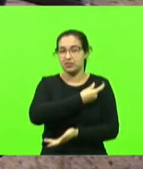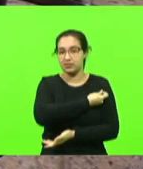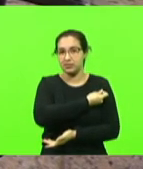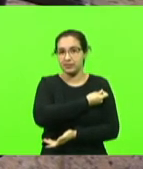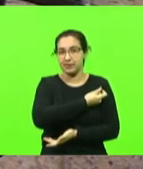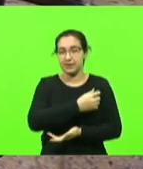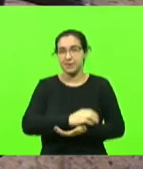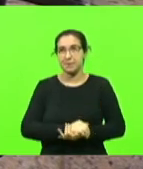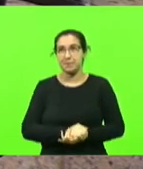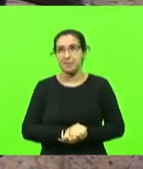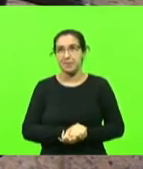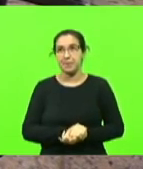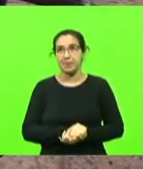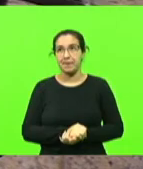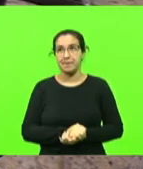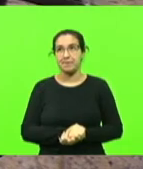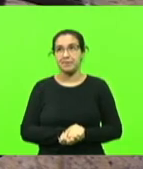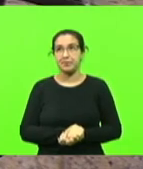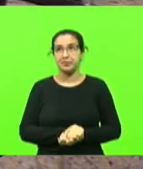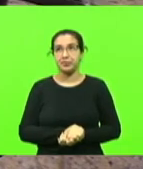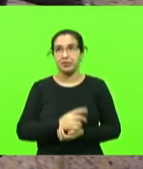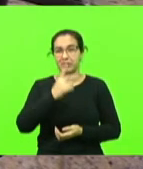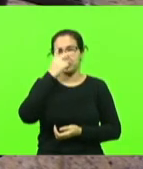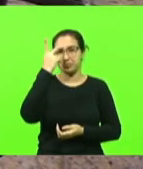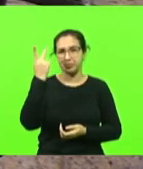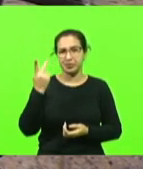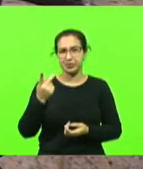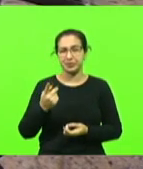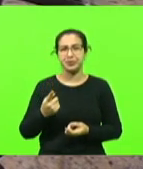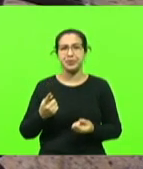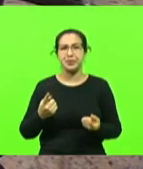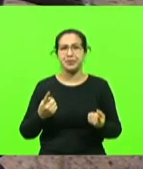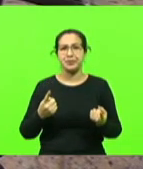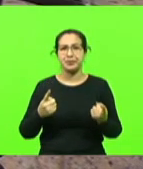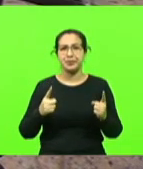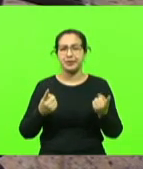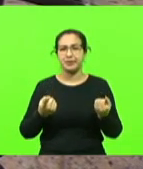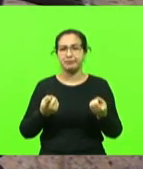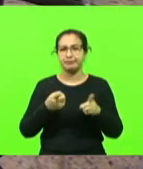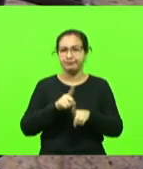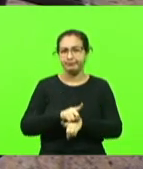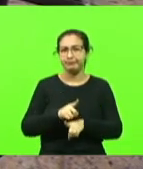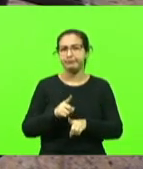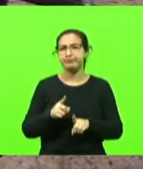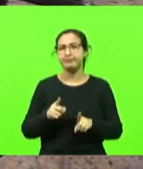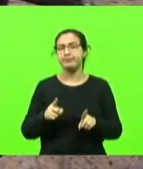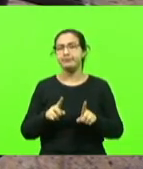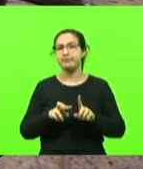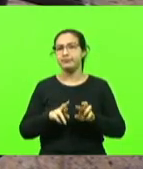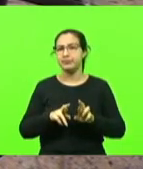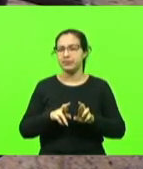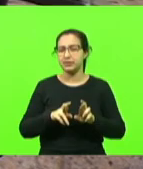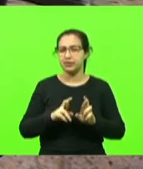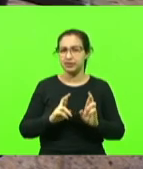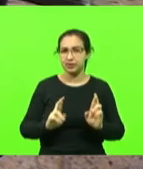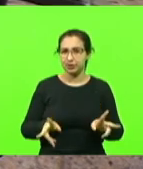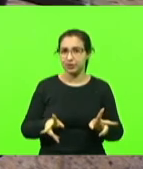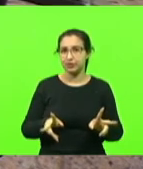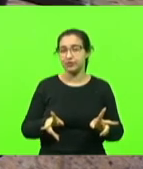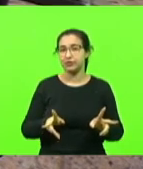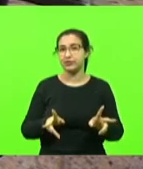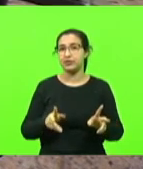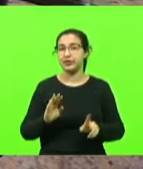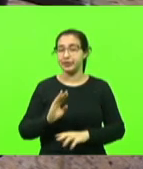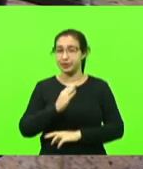tá, vou reforçar, para aqueles que ficam distorcendo, usando falsas narrativas para tentar desconstruir a imagem dos outros, tá, vou